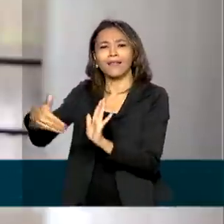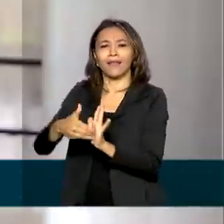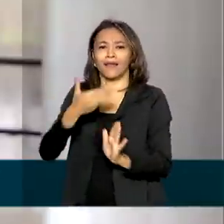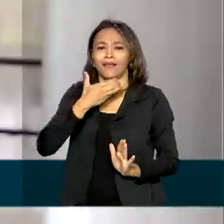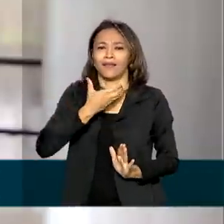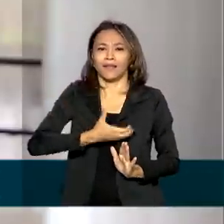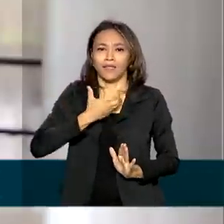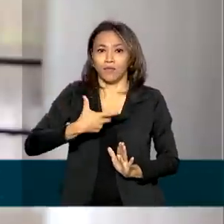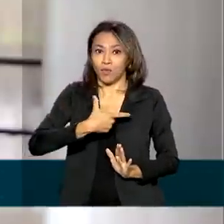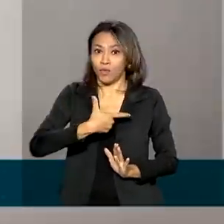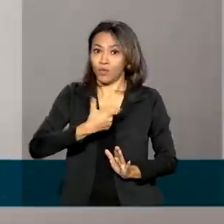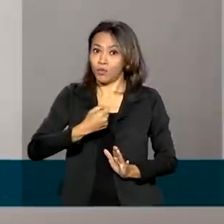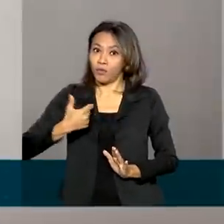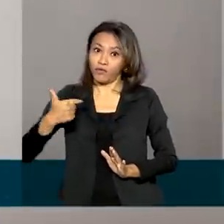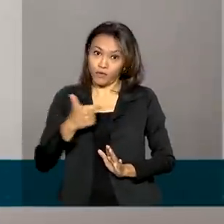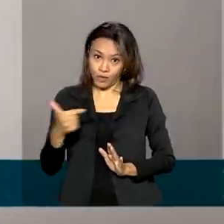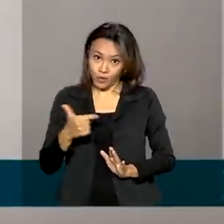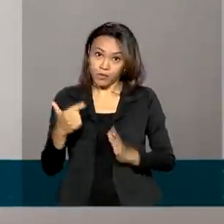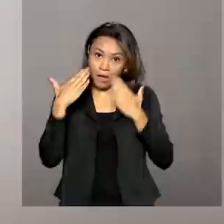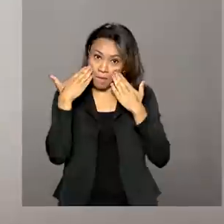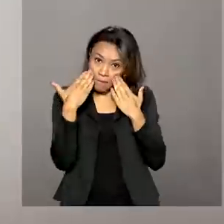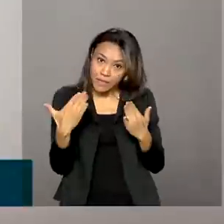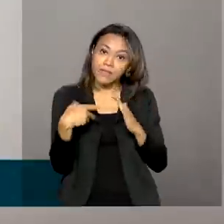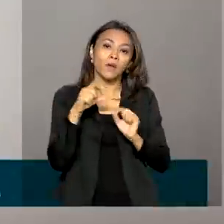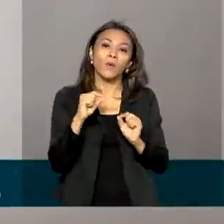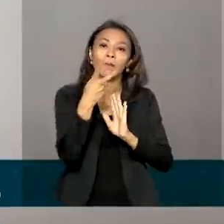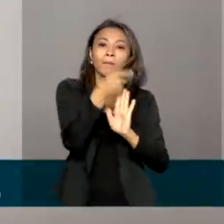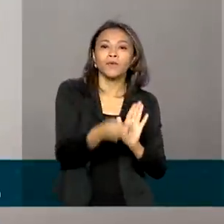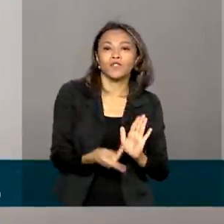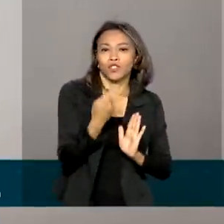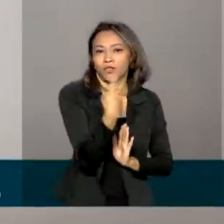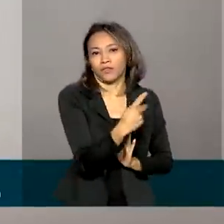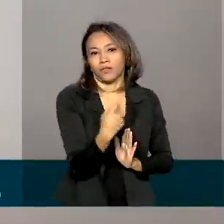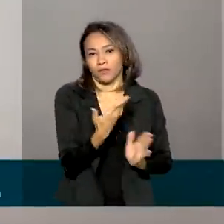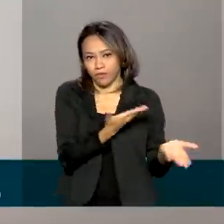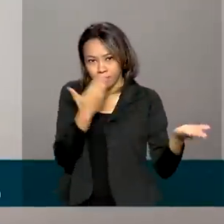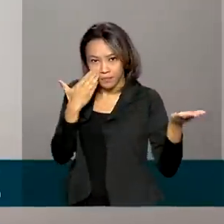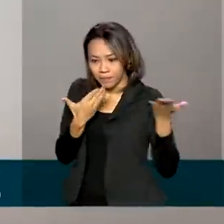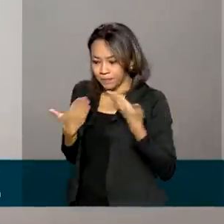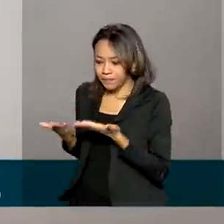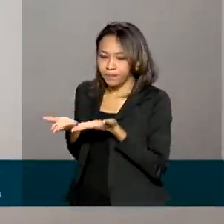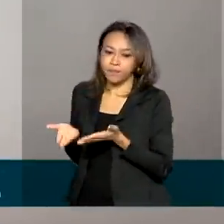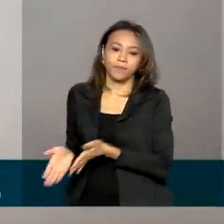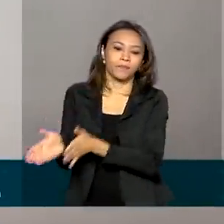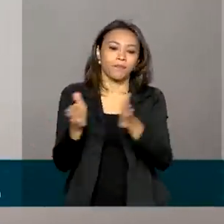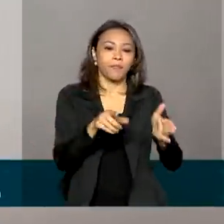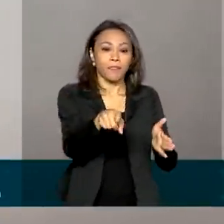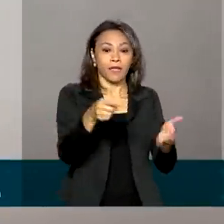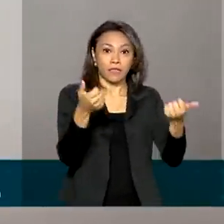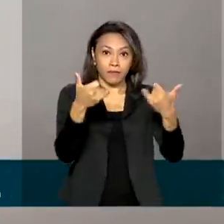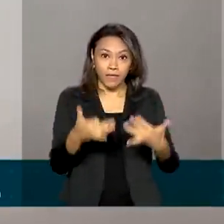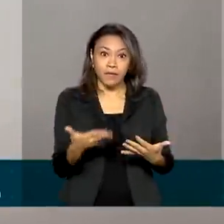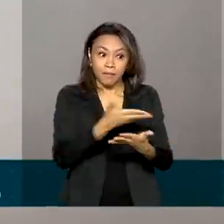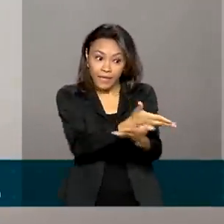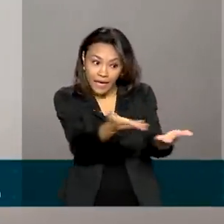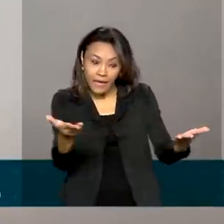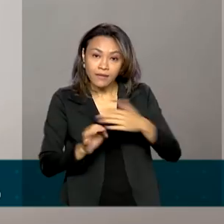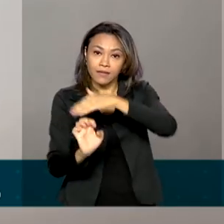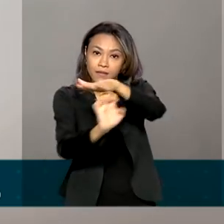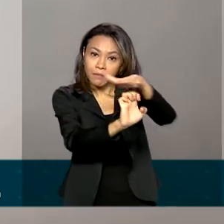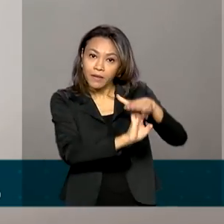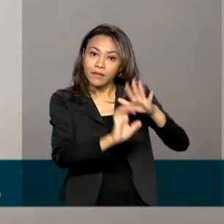apresentar projetos. Seu objetivo é conceder empréstimos aos produtores de biocombustíveis para que eles melhorem a sua